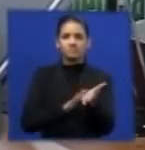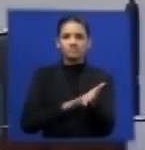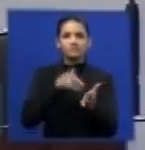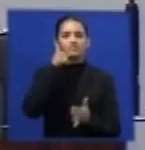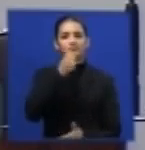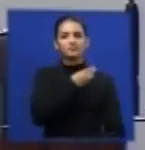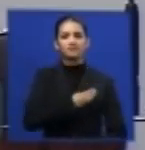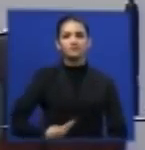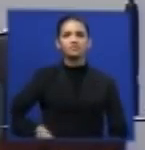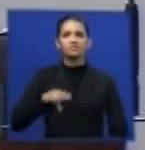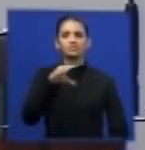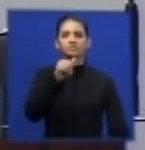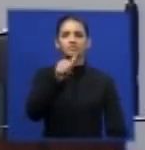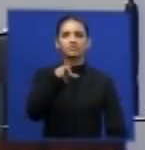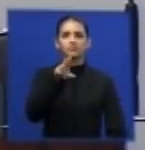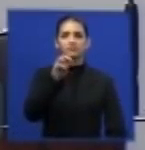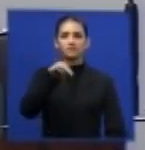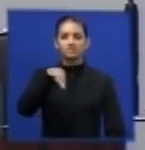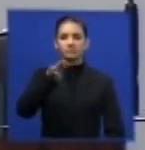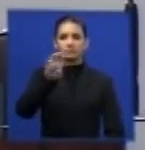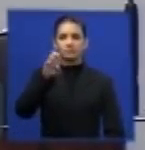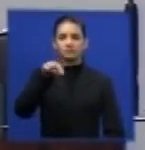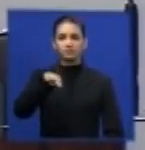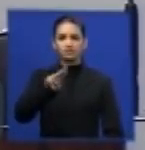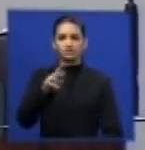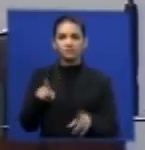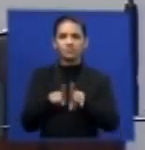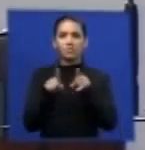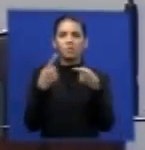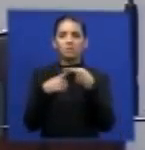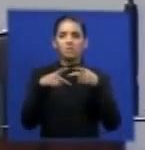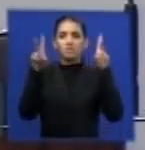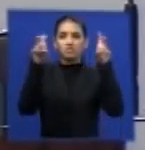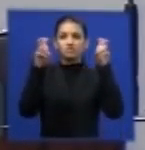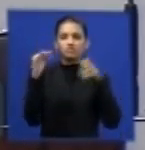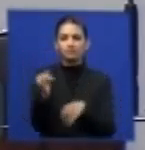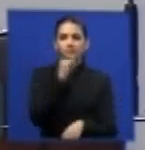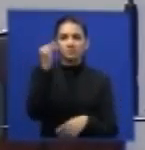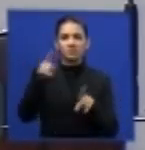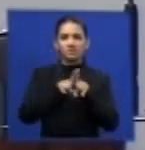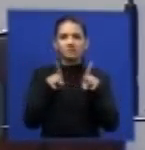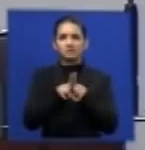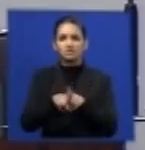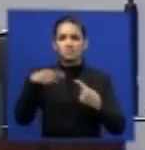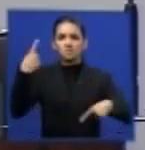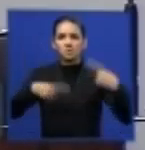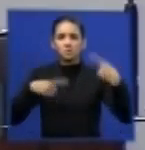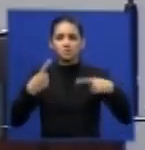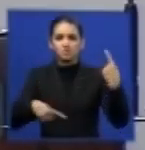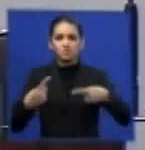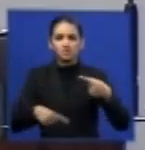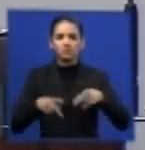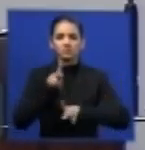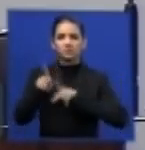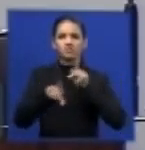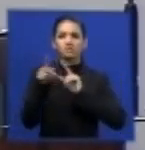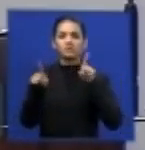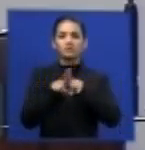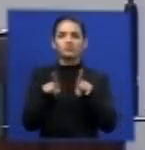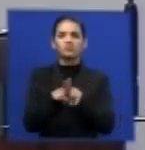dessa natureza trazida para o debate público de fato enriquece